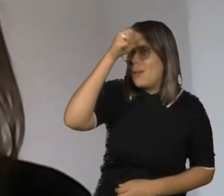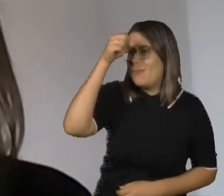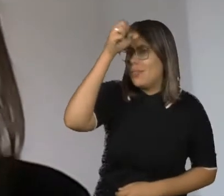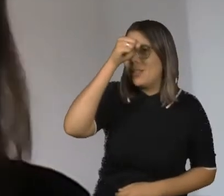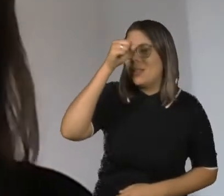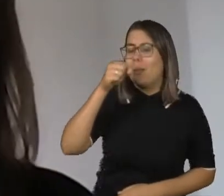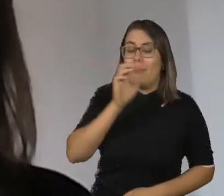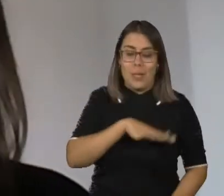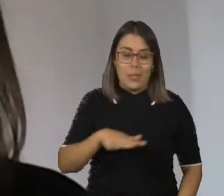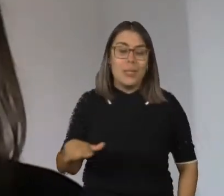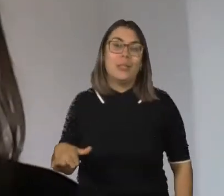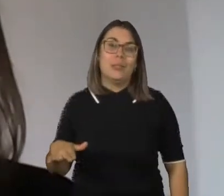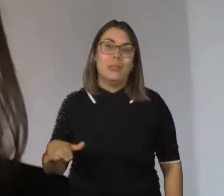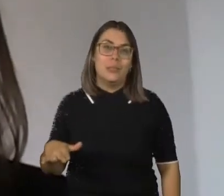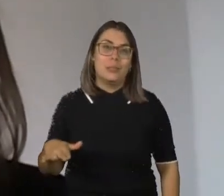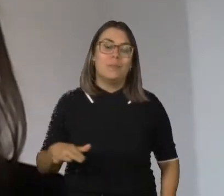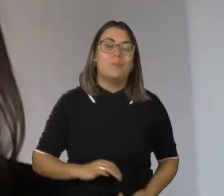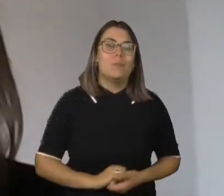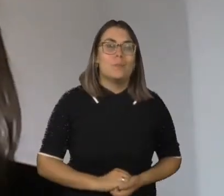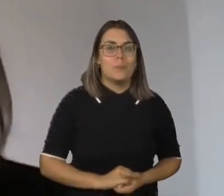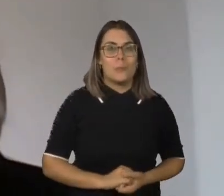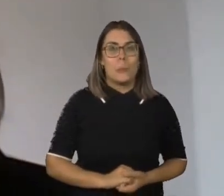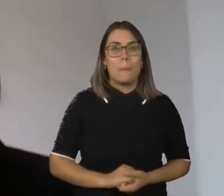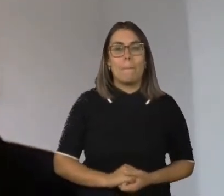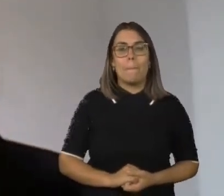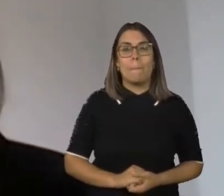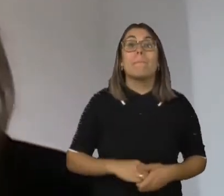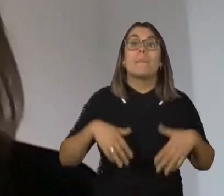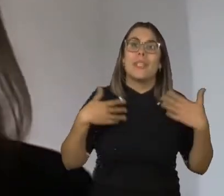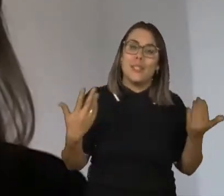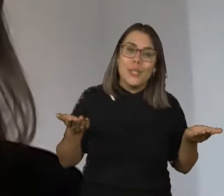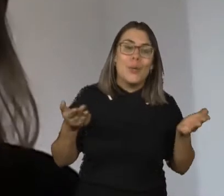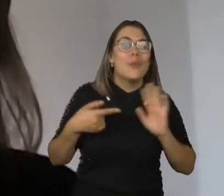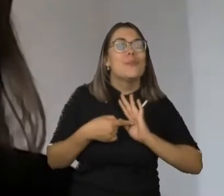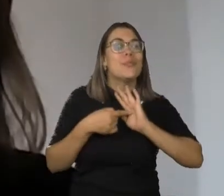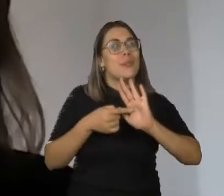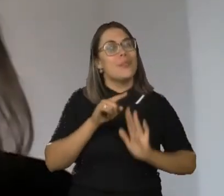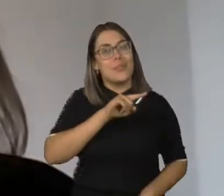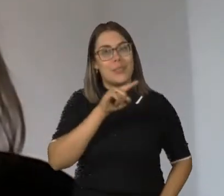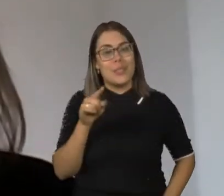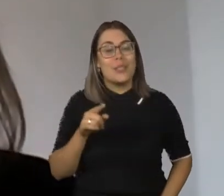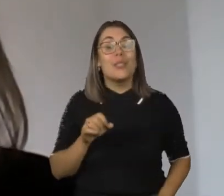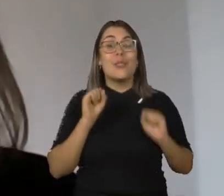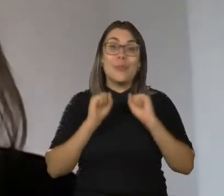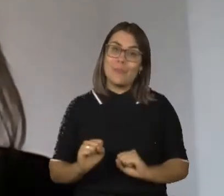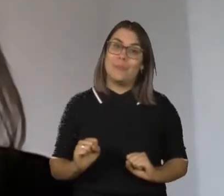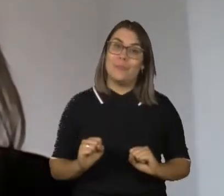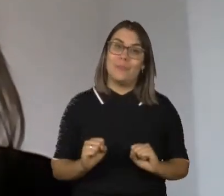crianças sujeitos com a síndrome de Down. Então, eu vou propor para vocês que a gente possa